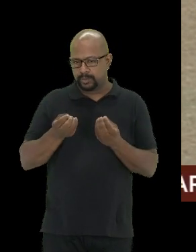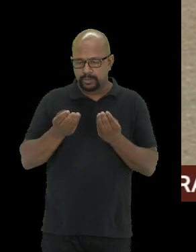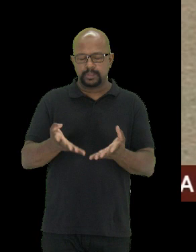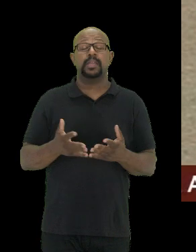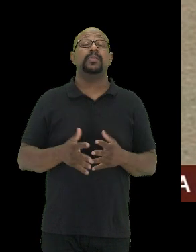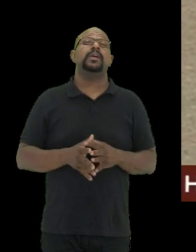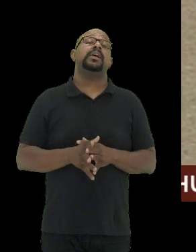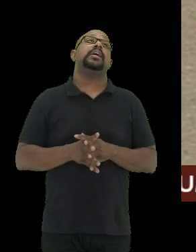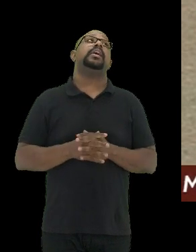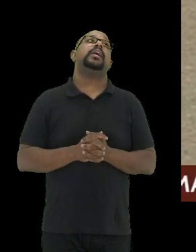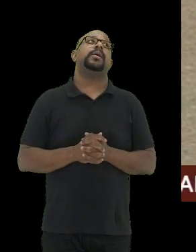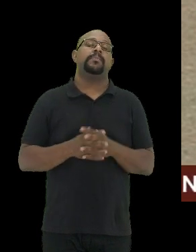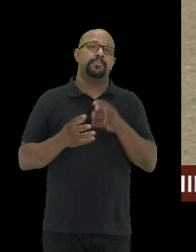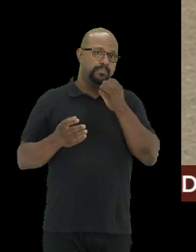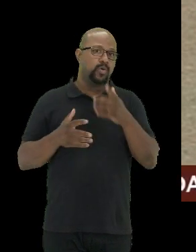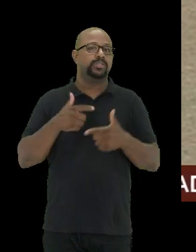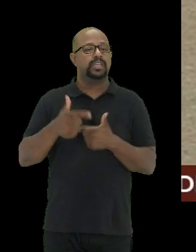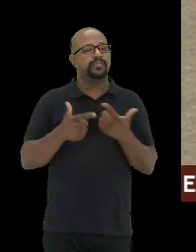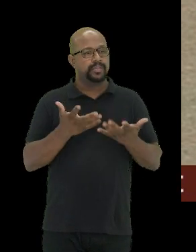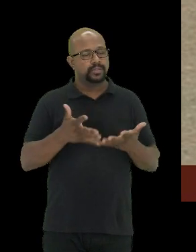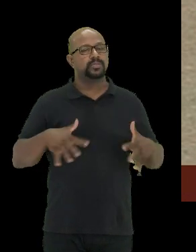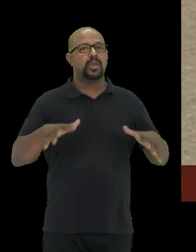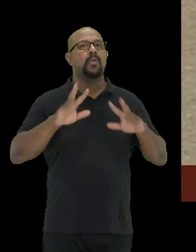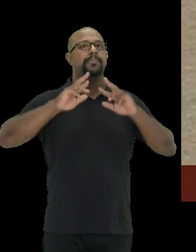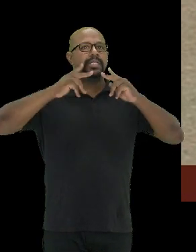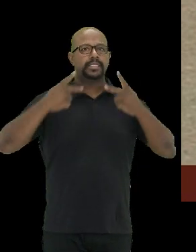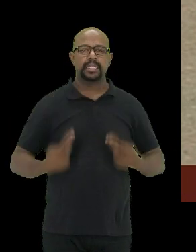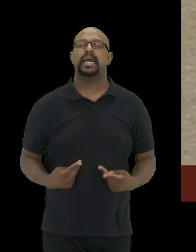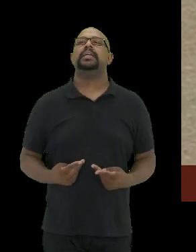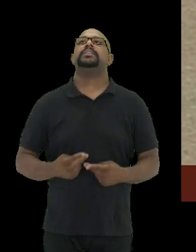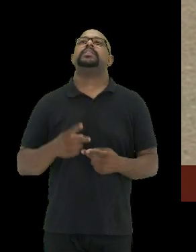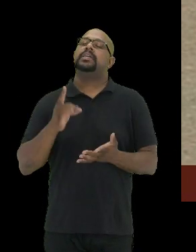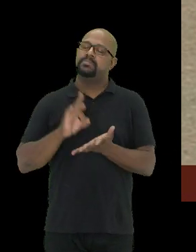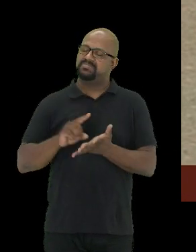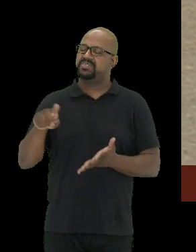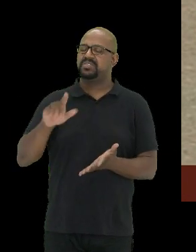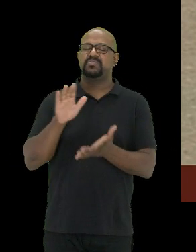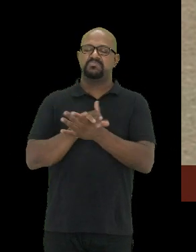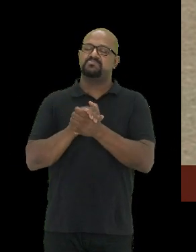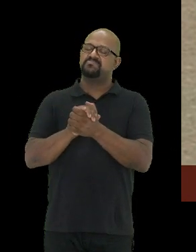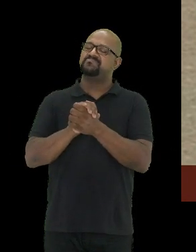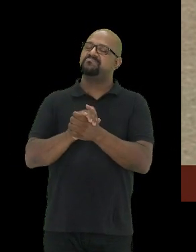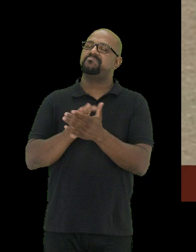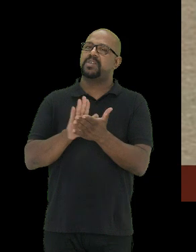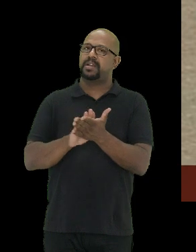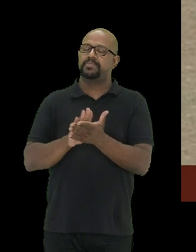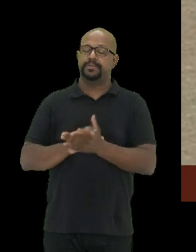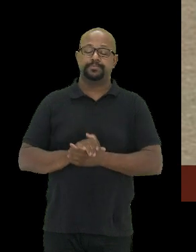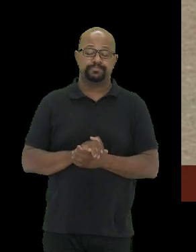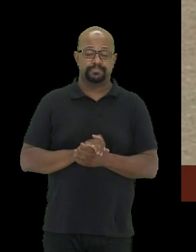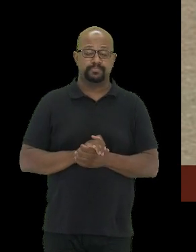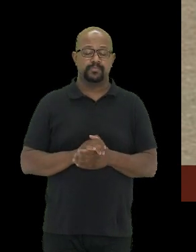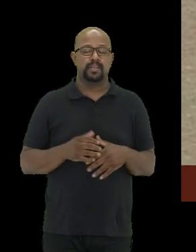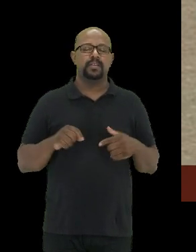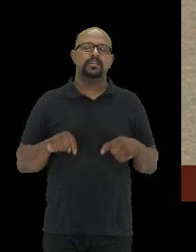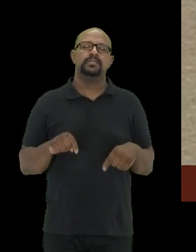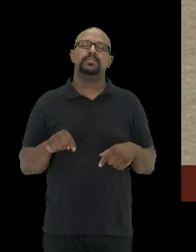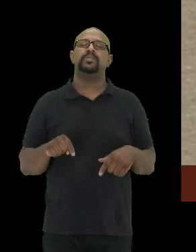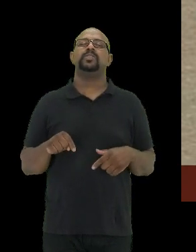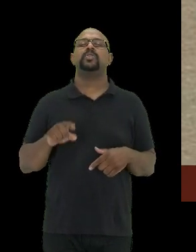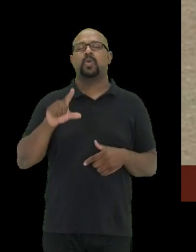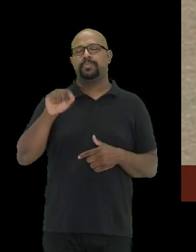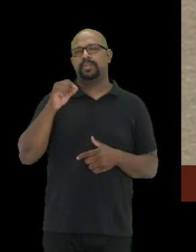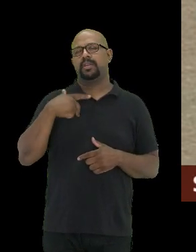um bom serviço à humanidade, é realmente, vocês estão de parabéns. Eu optei hoje por fazer